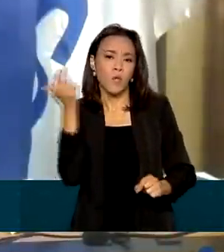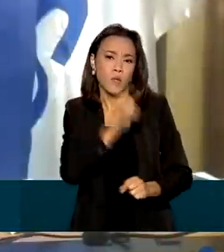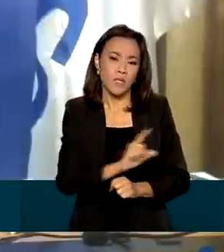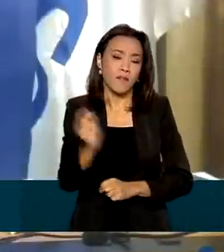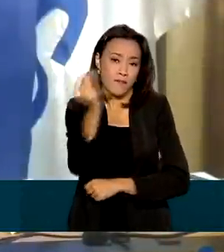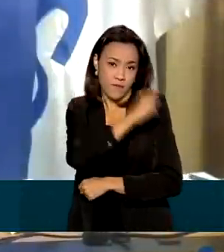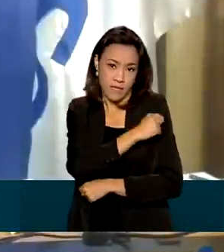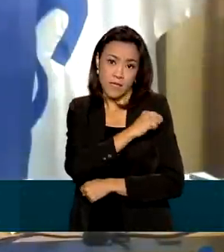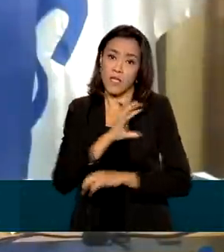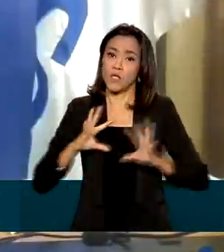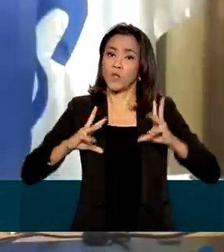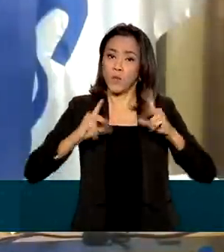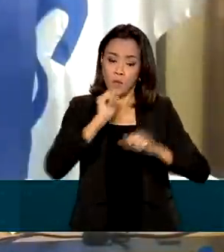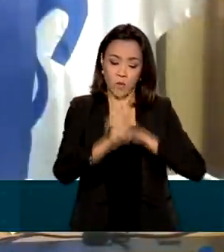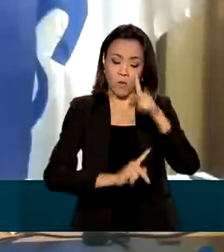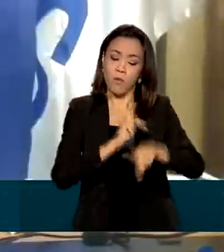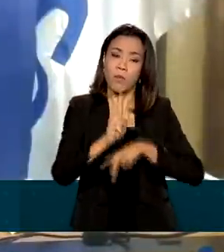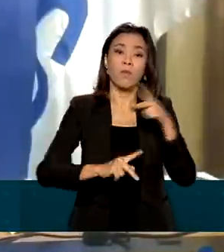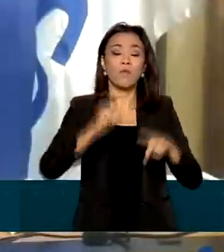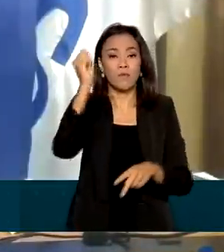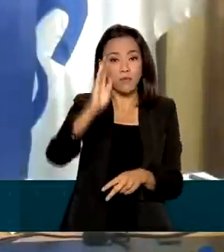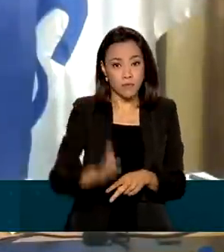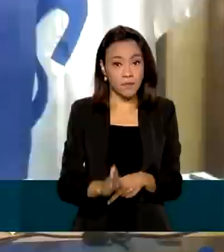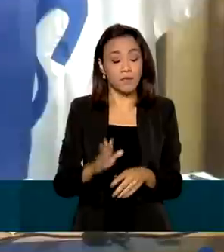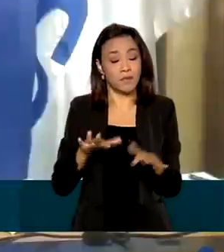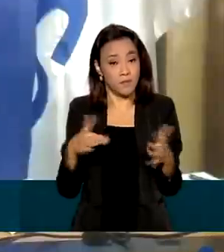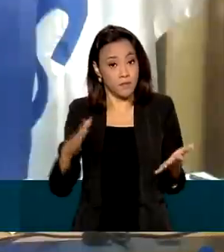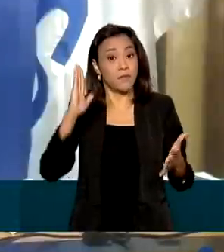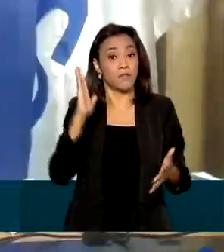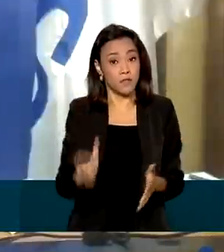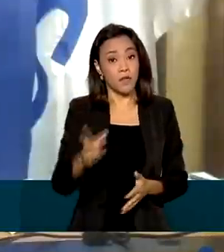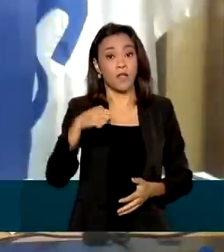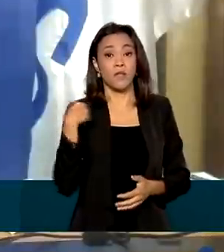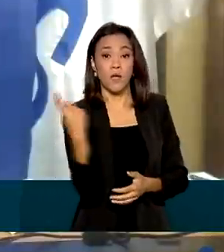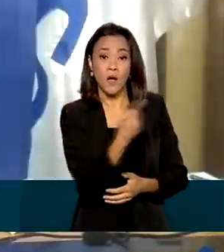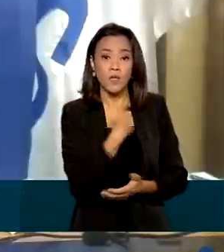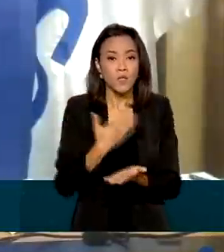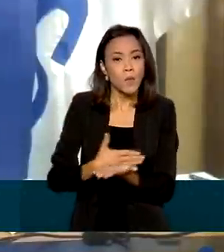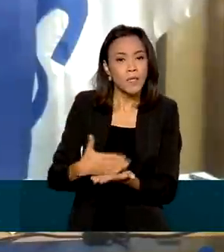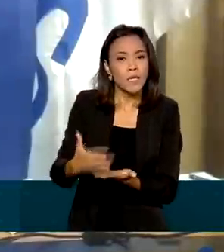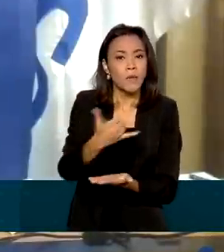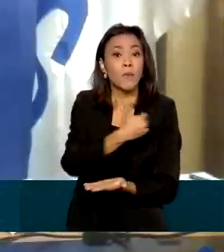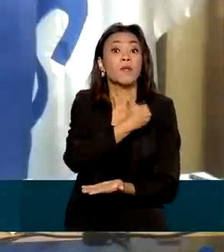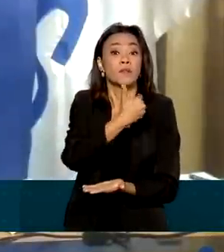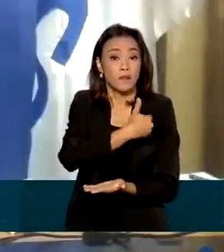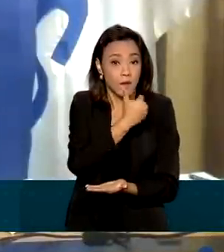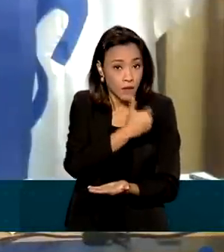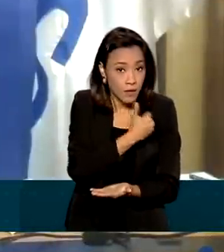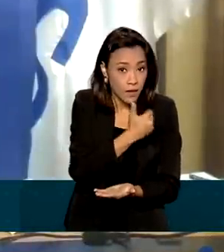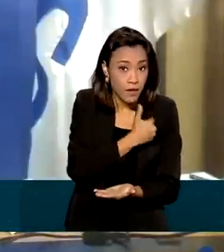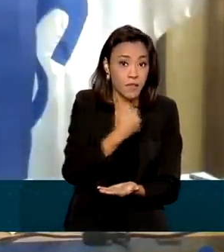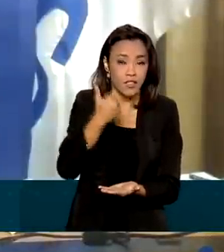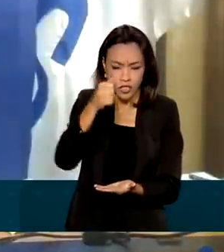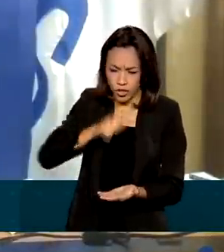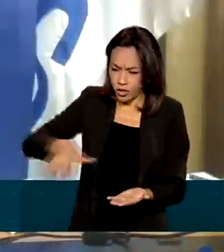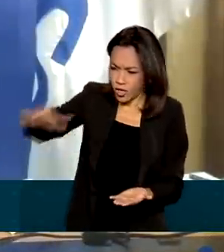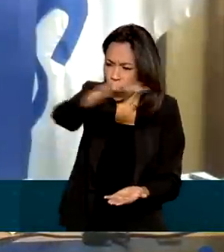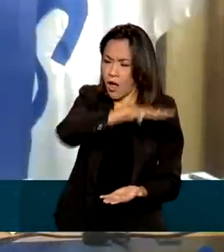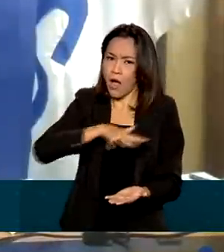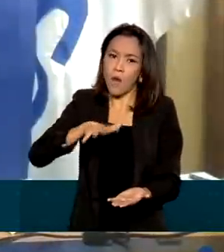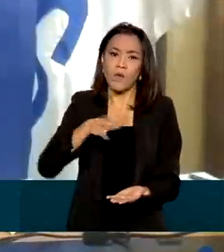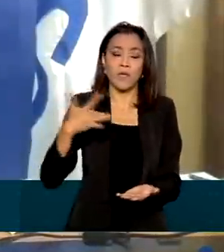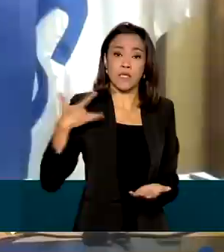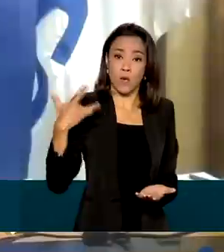brasileira que tem indicação de imunizante. Então a gente já começa por faixa etária, a população geral, a população